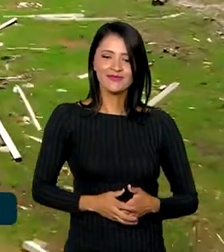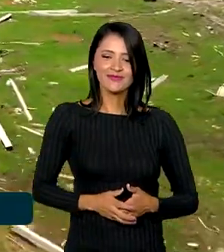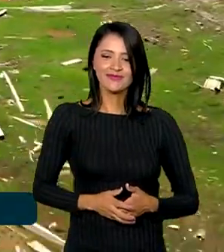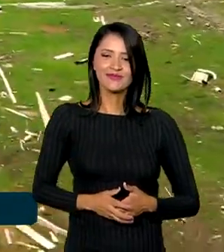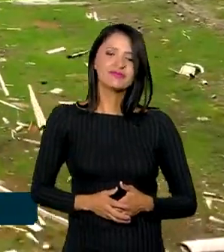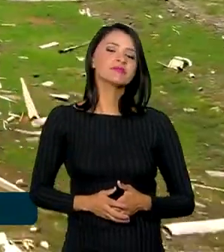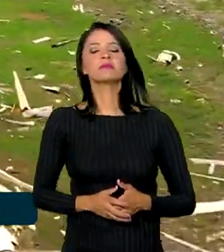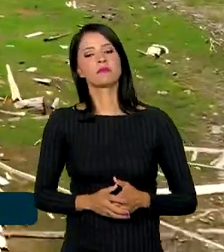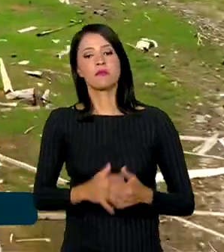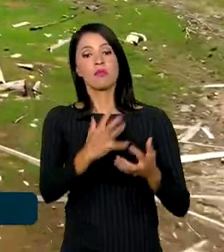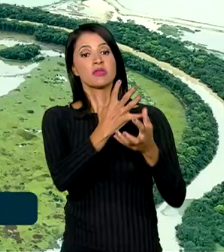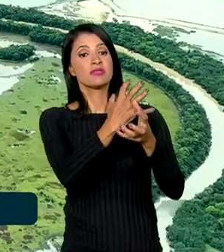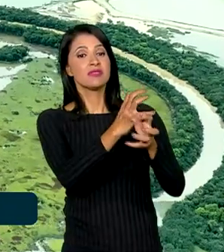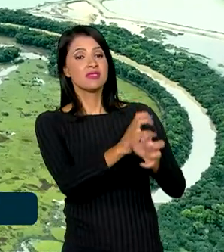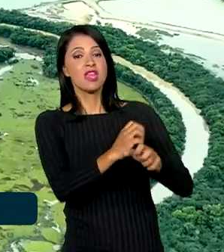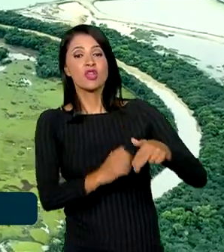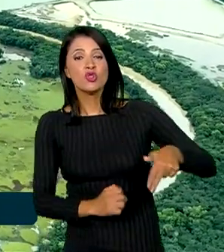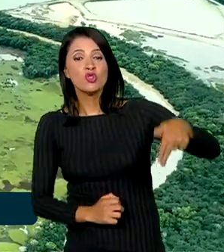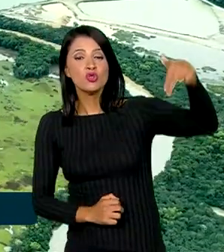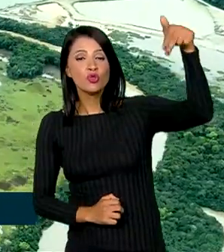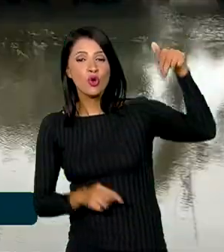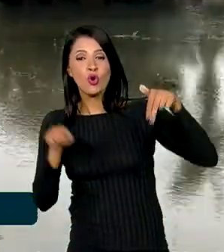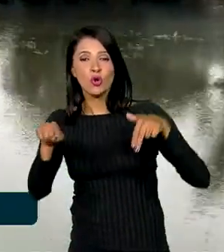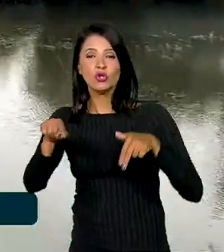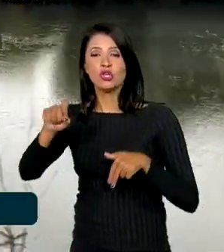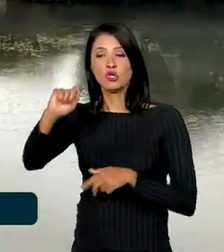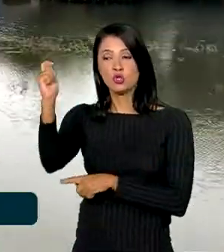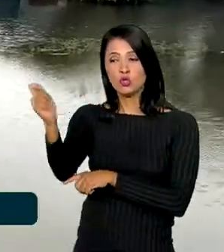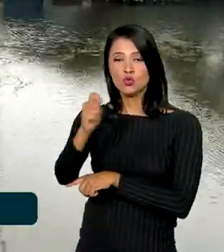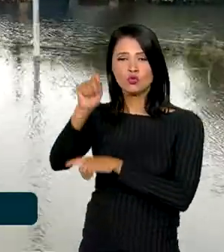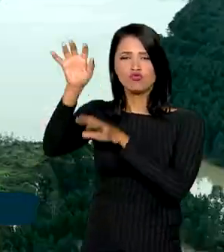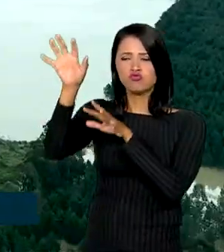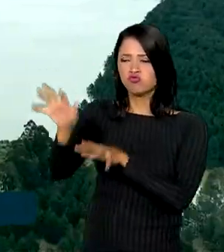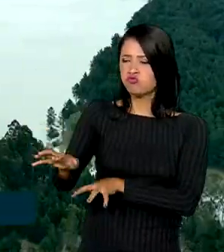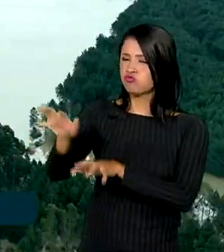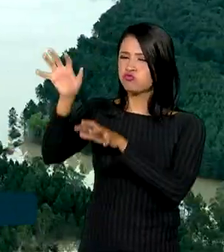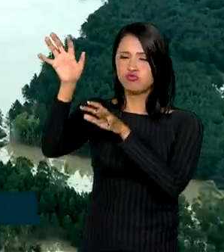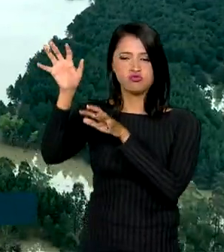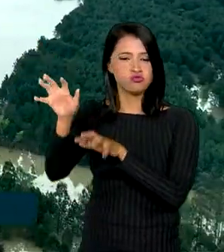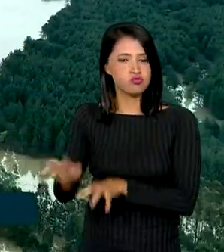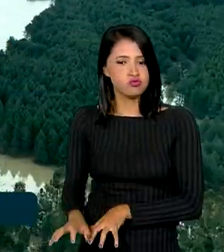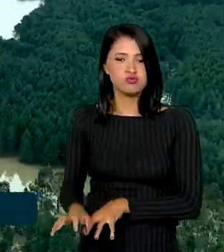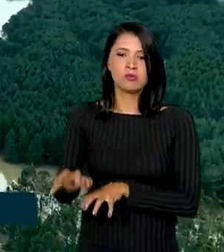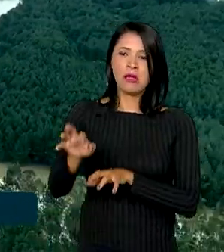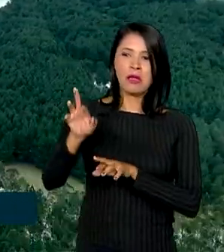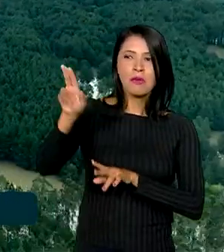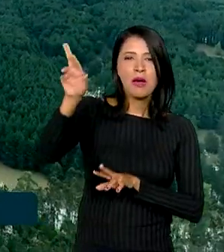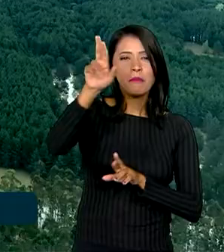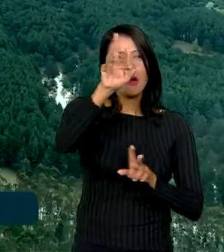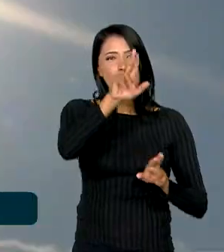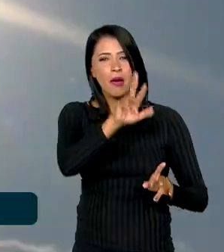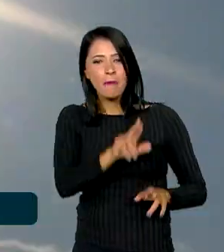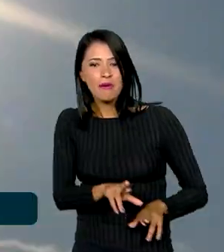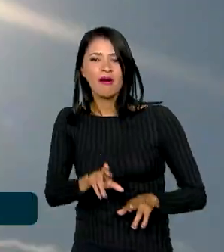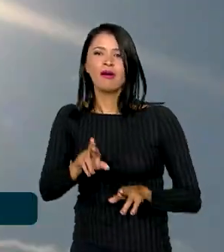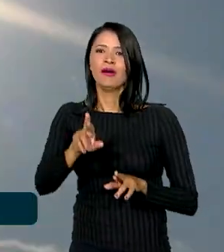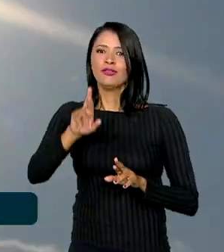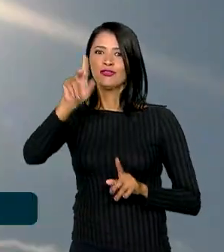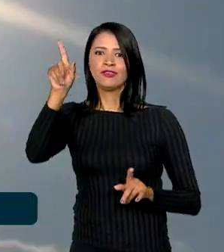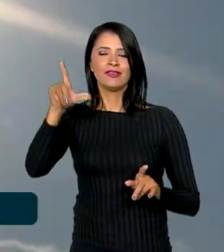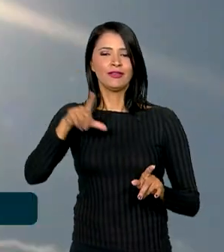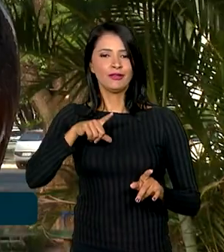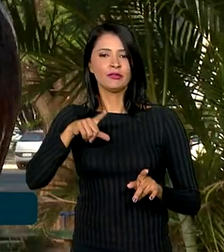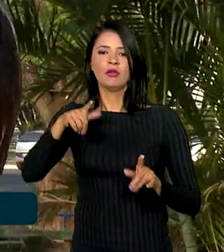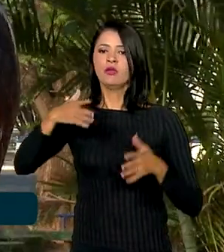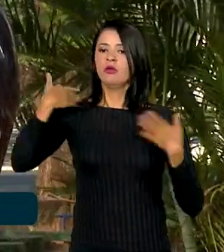Seca na região norte, fortes temporais na região sul, chuvas mal distribuídas pelo país e ondas